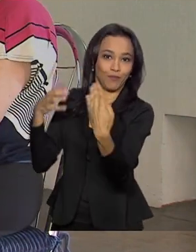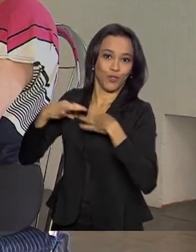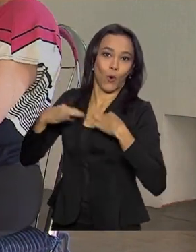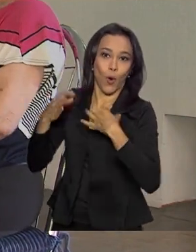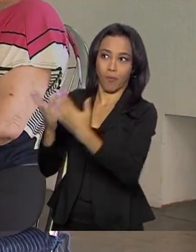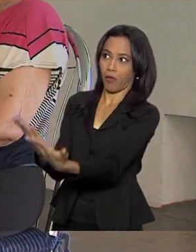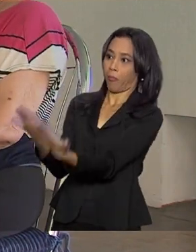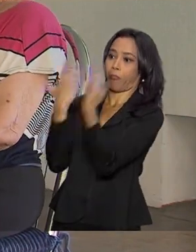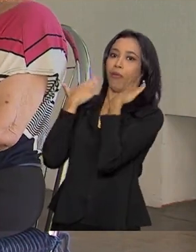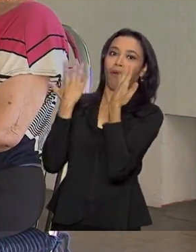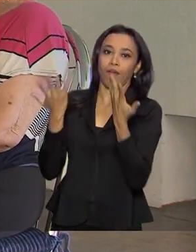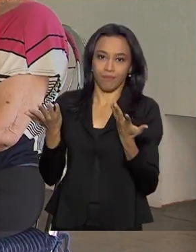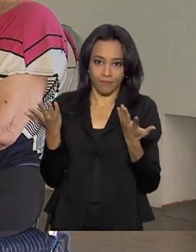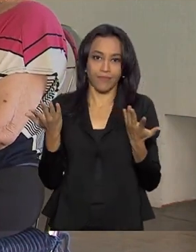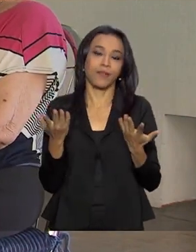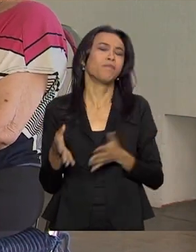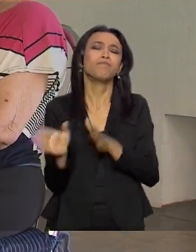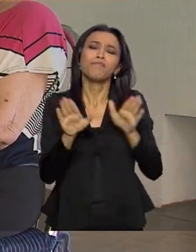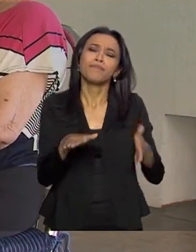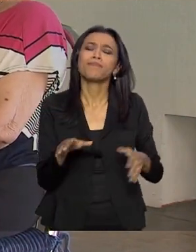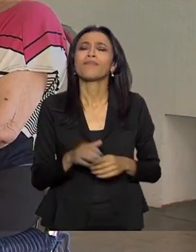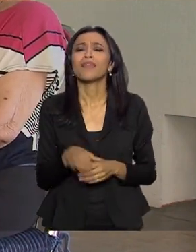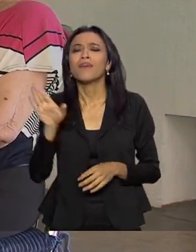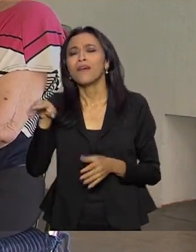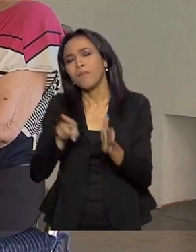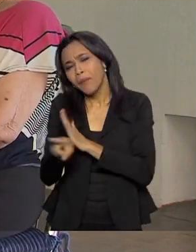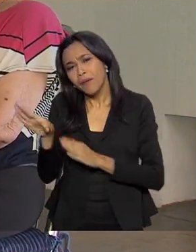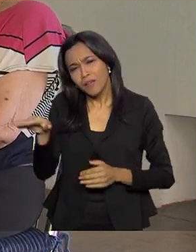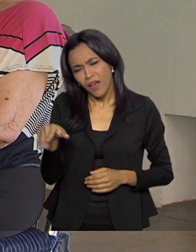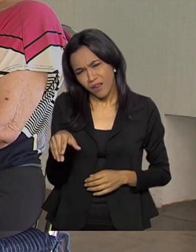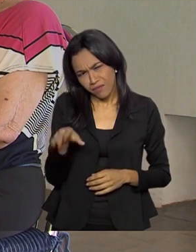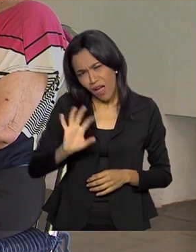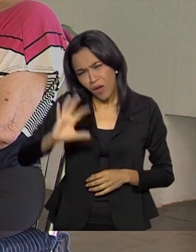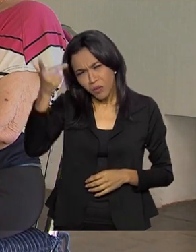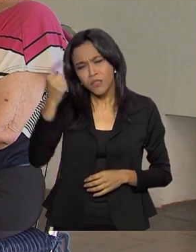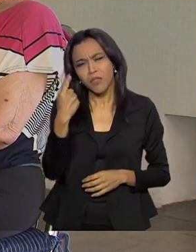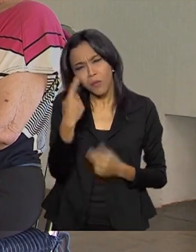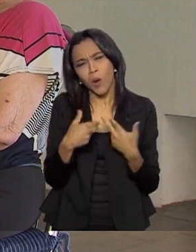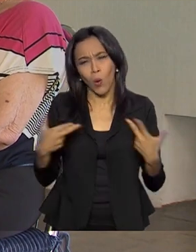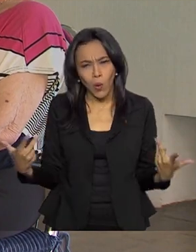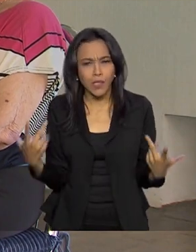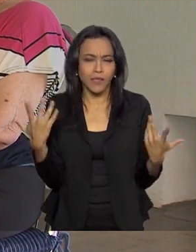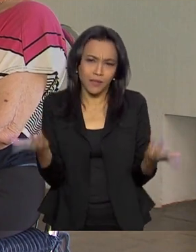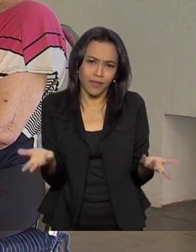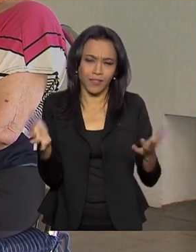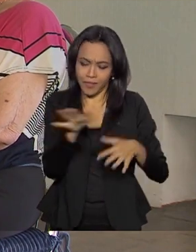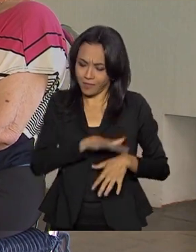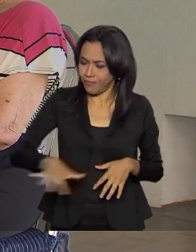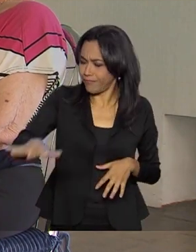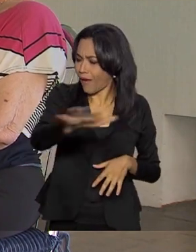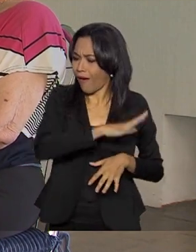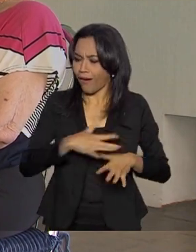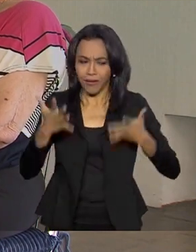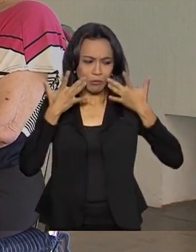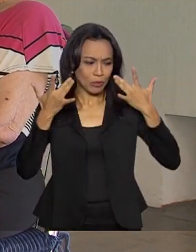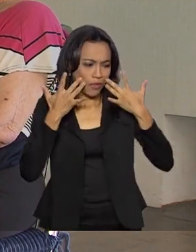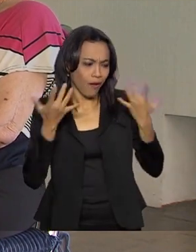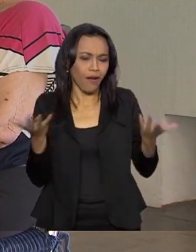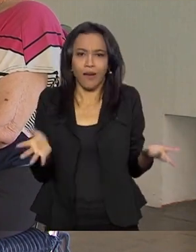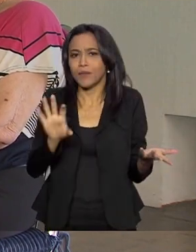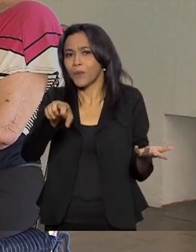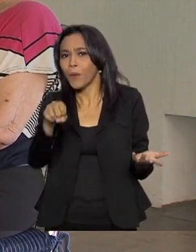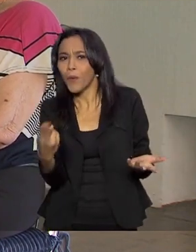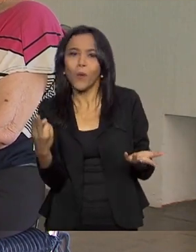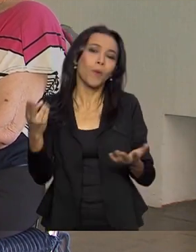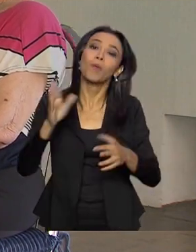teve alguma cena, já, Sueli, assim, de acontecer alguma coisa em palco, seja por essas situações inesperadas ou seja por